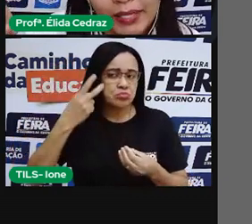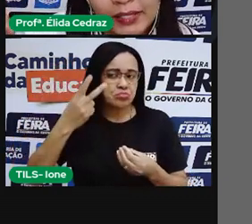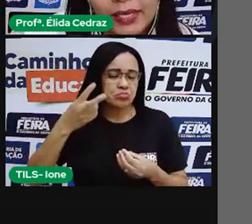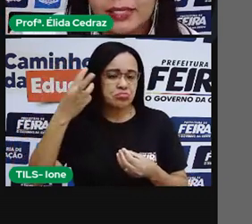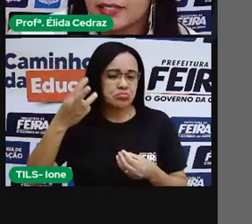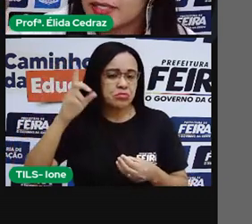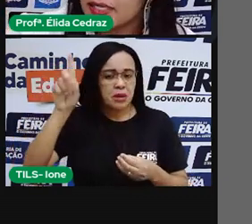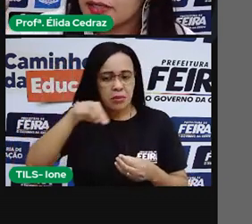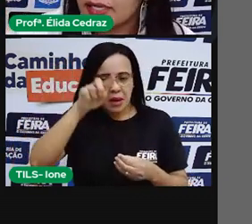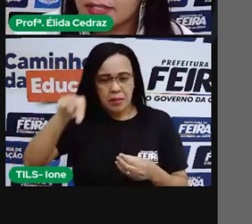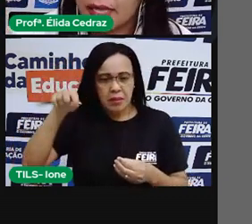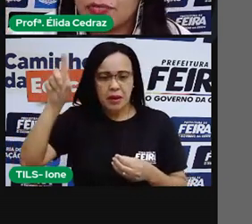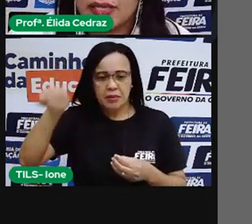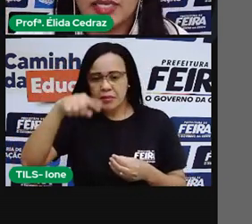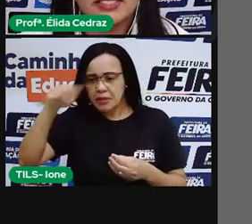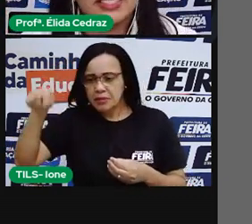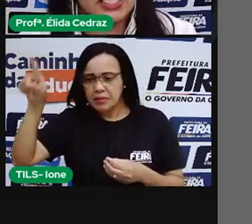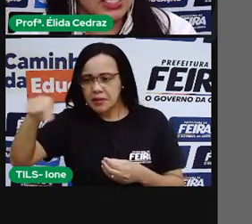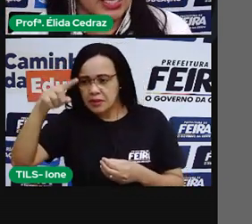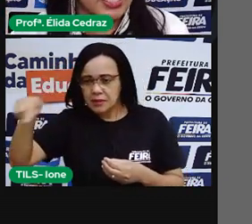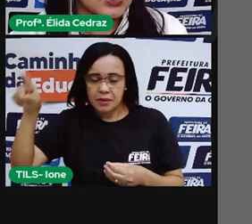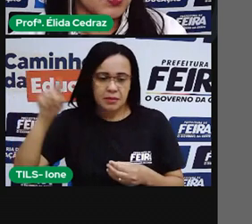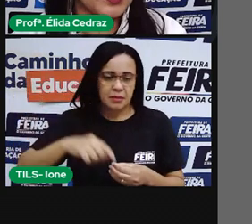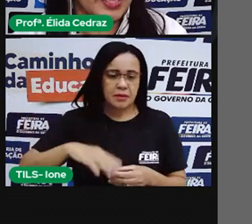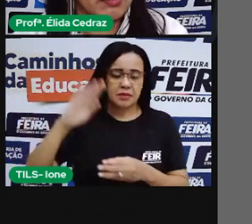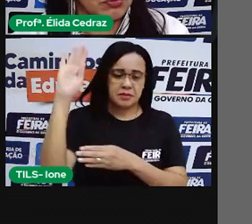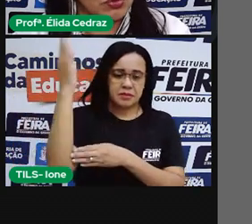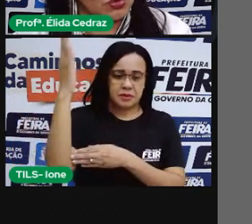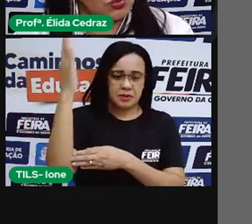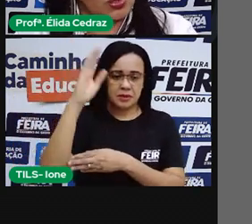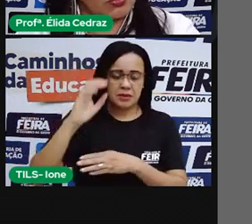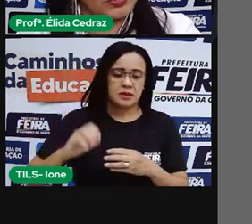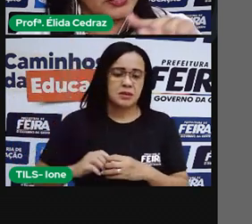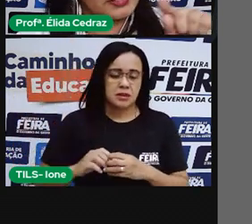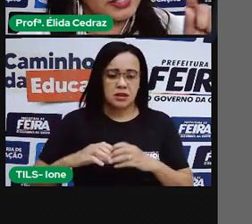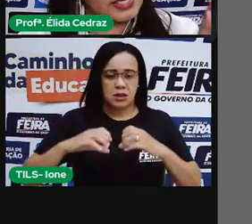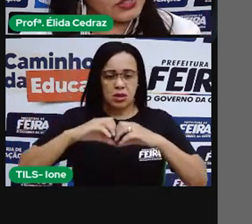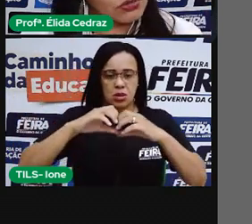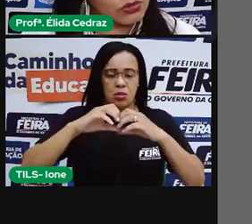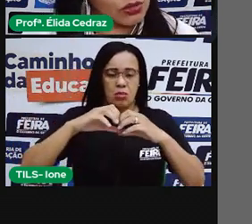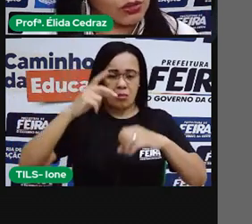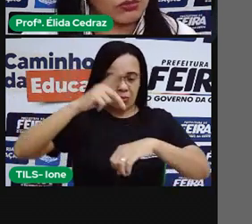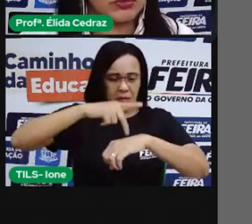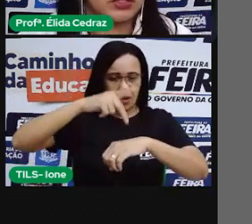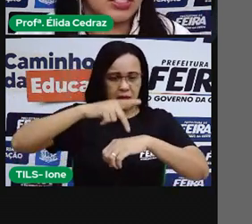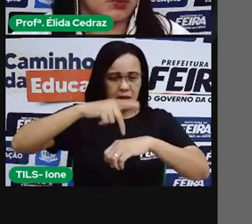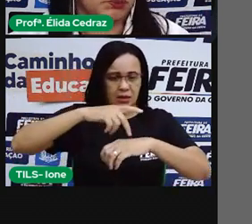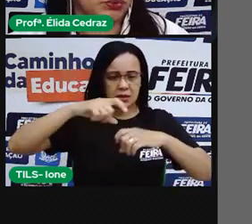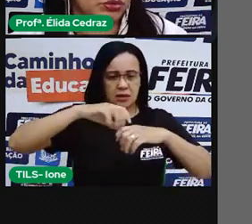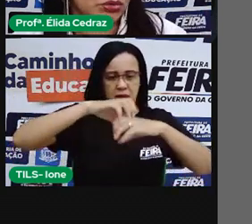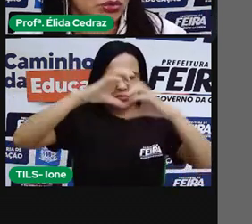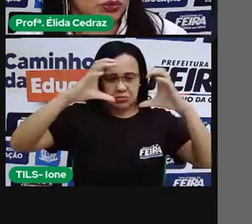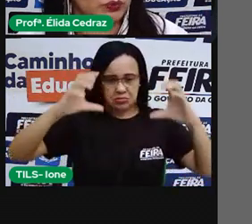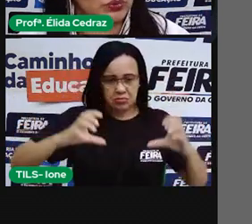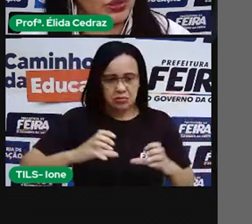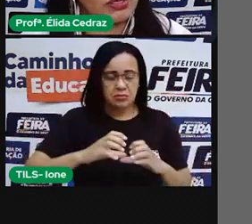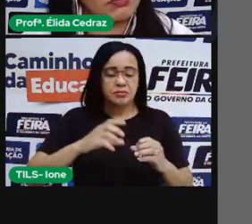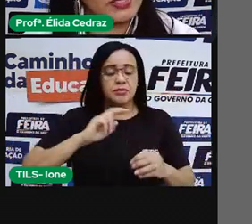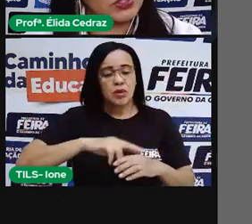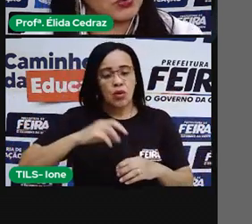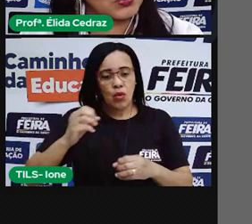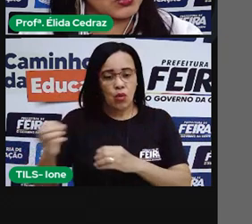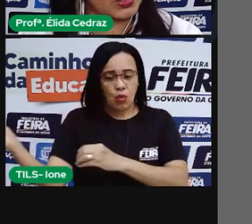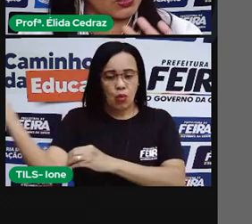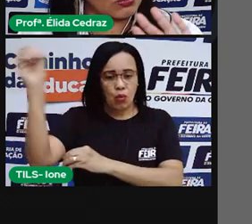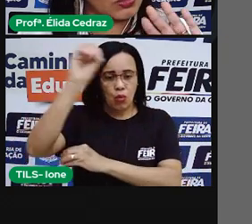madeiras, nas cavernas. Eles contavam o nascer do sol e ao pôr do sol. toda